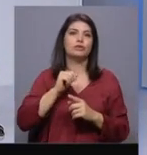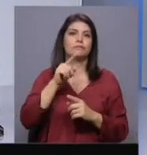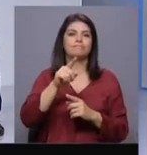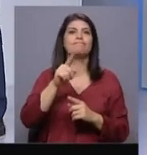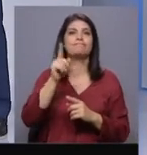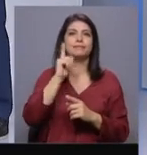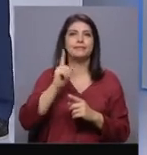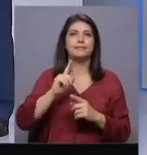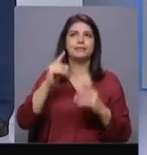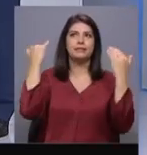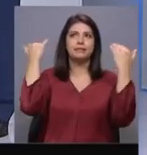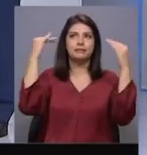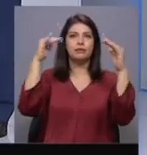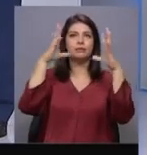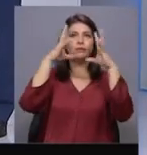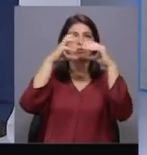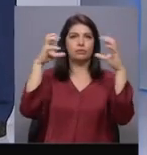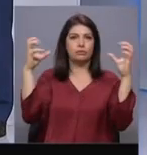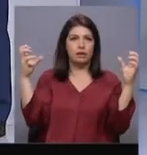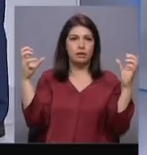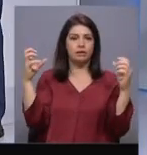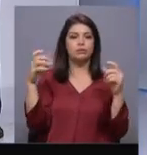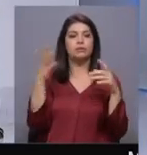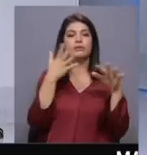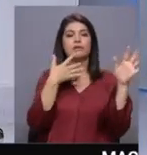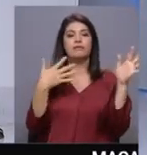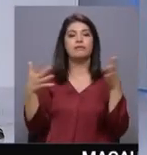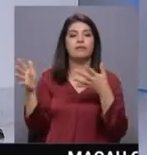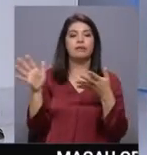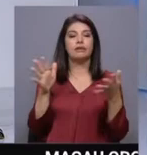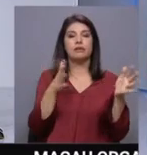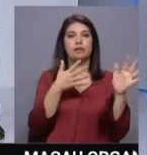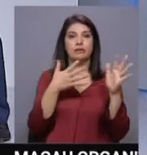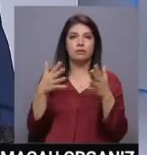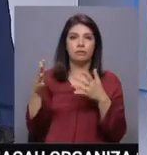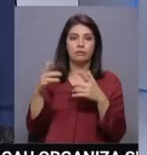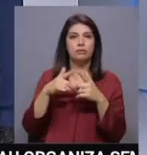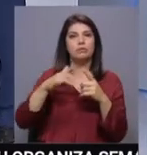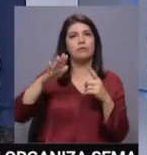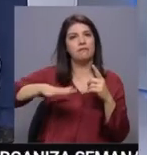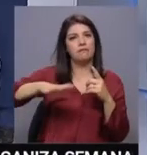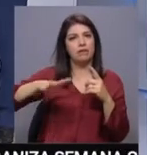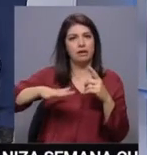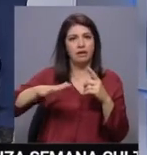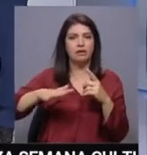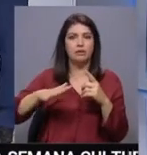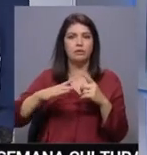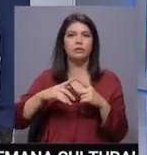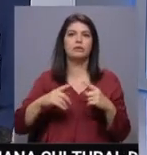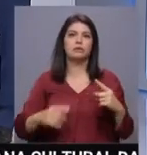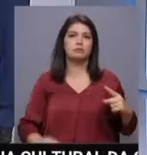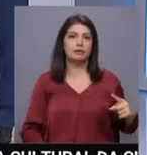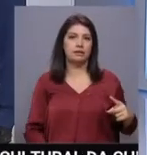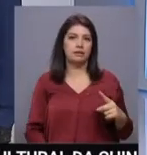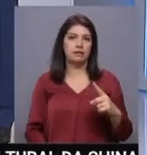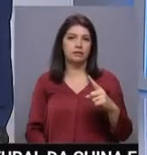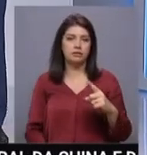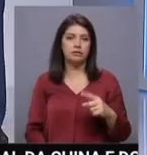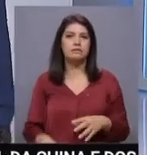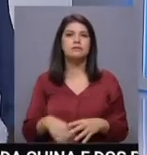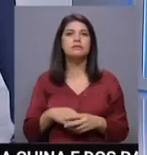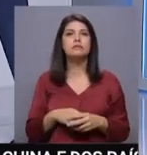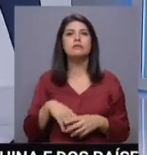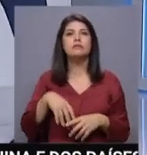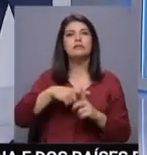muito nublado, também com o vento a superar do quadrante leste fraco a moderado, temperaturas em todo o arquipélago a